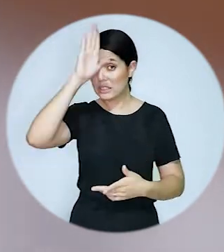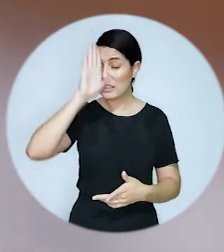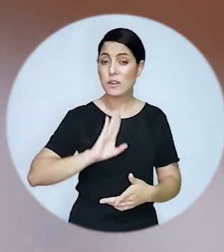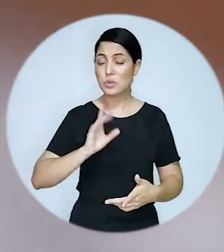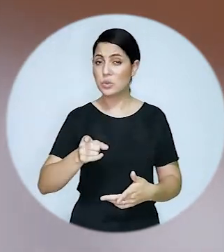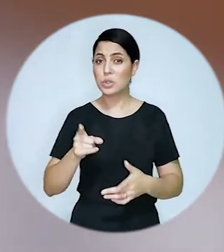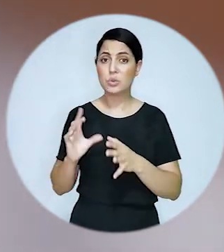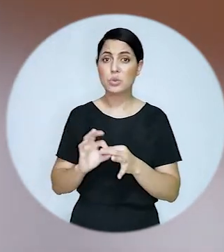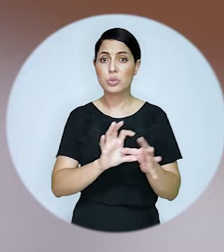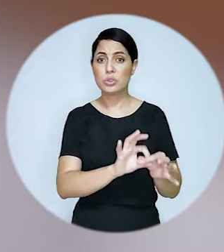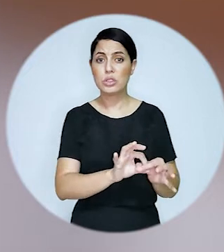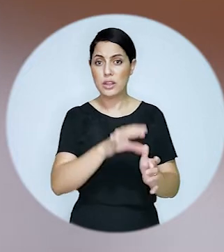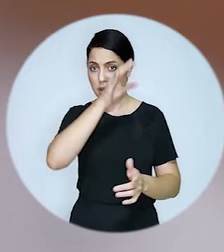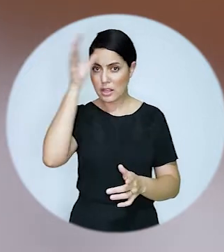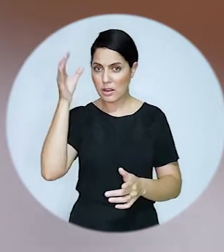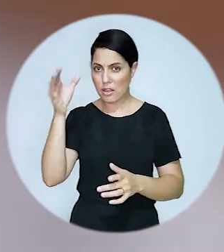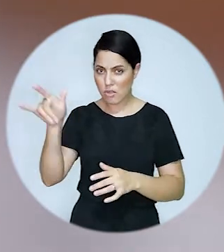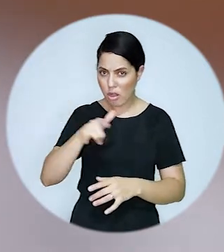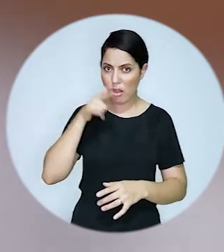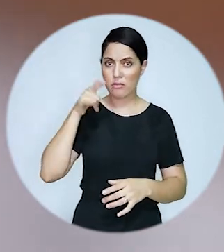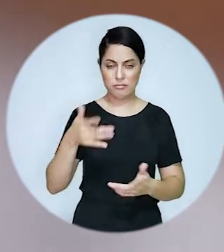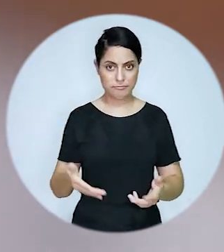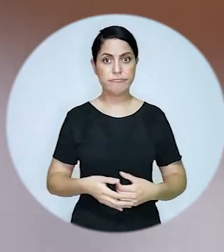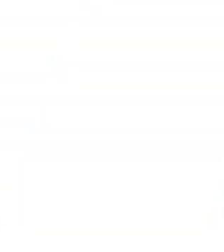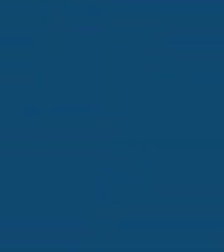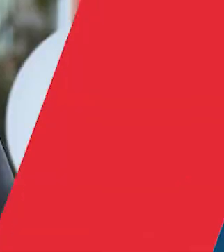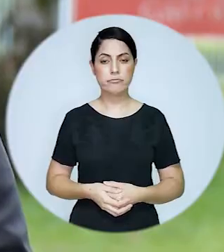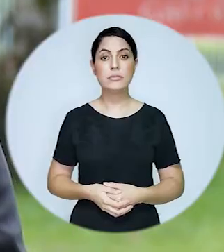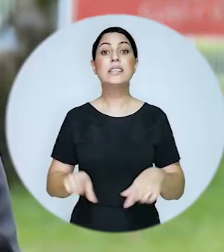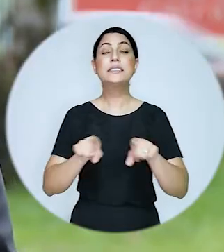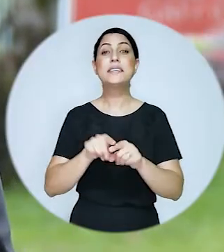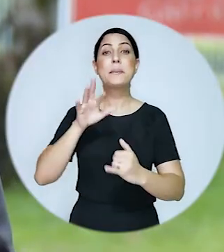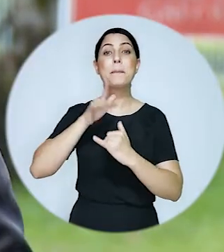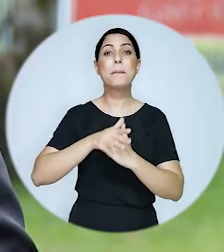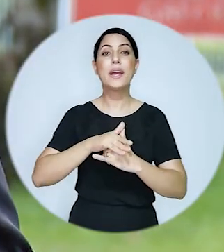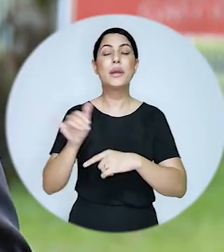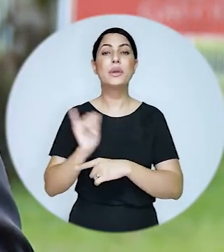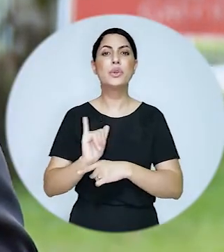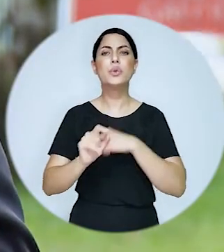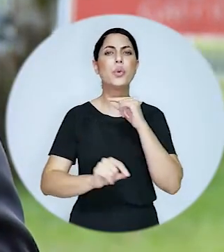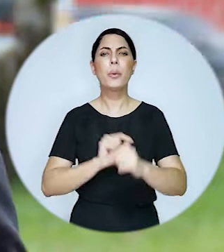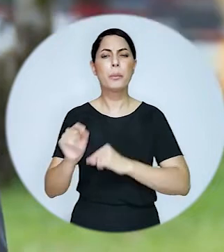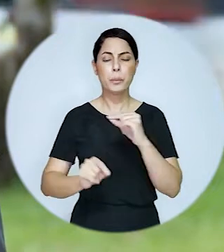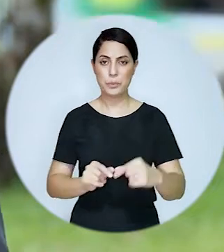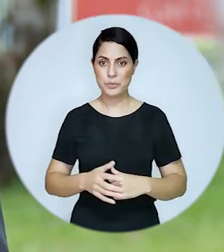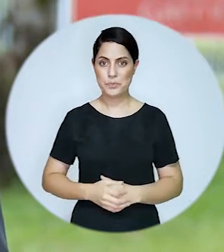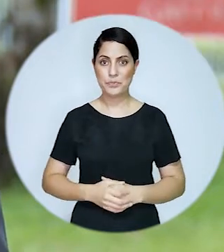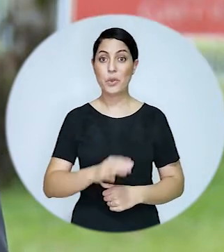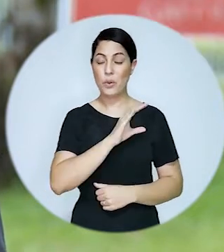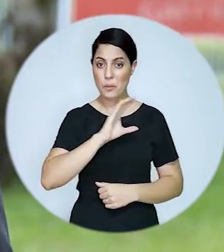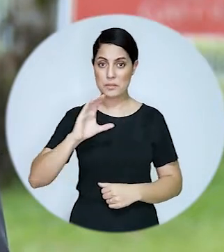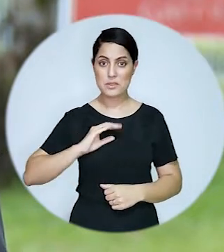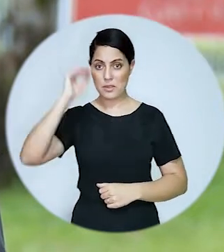são oferecidas de forma gratuita, como isca, para captar o cliente. A Ordem realizou também no YouTube o Encontro Nacional